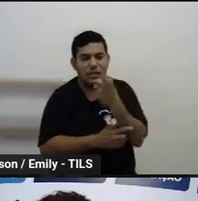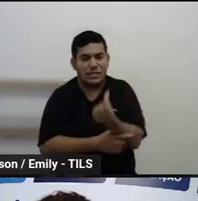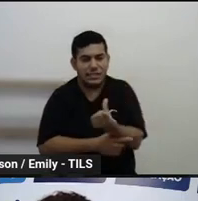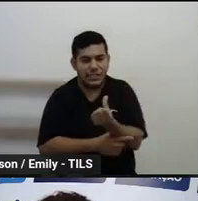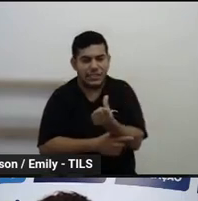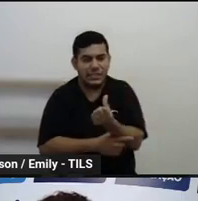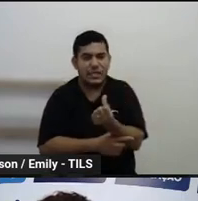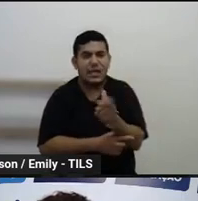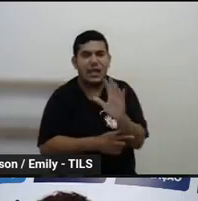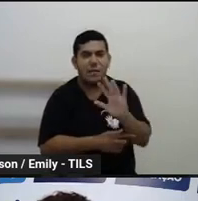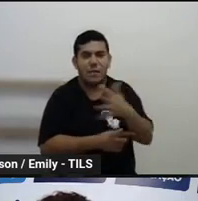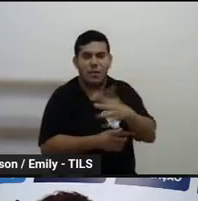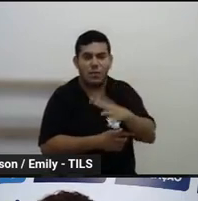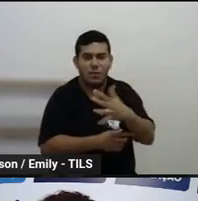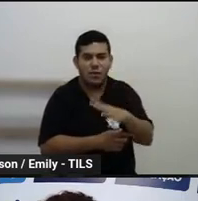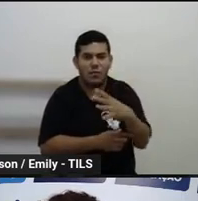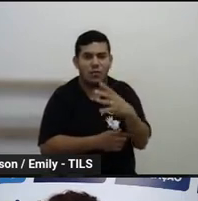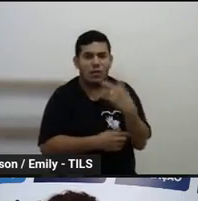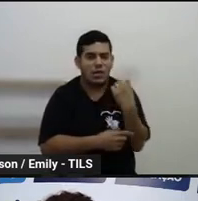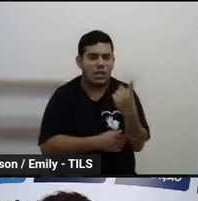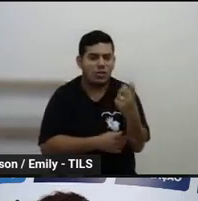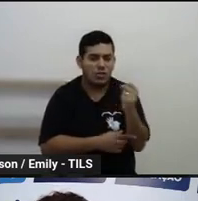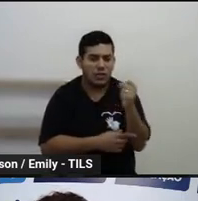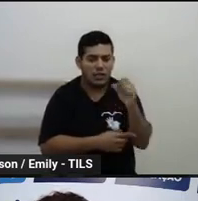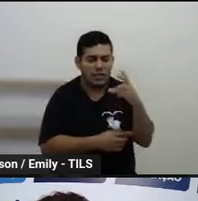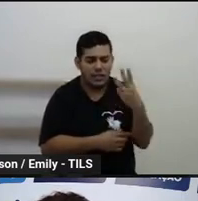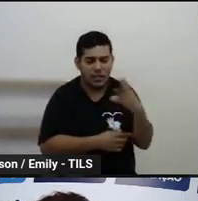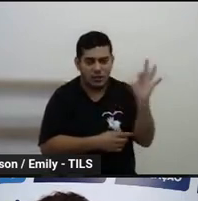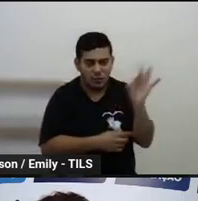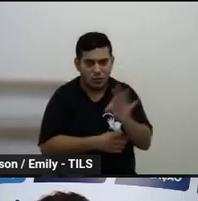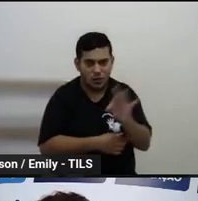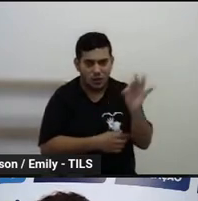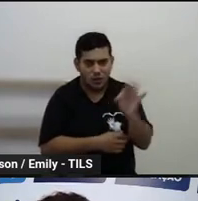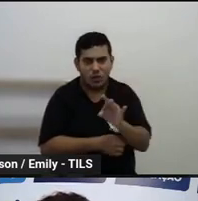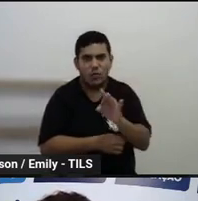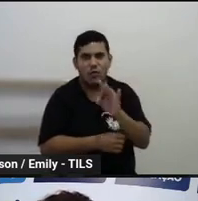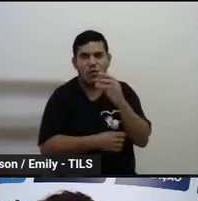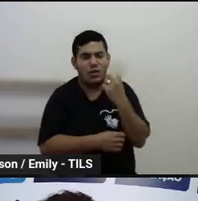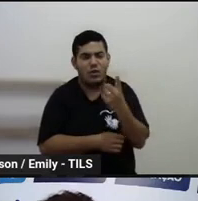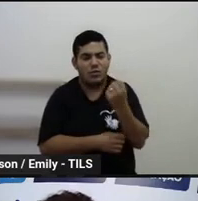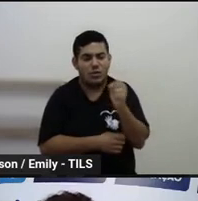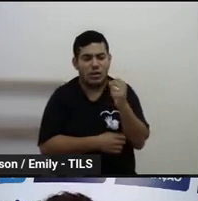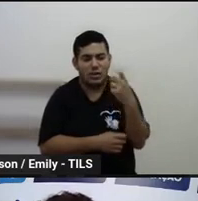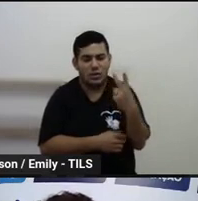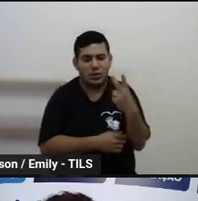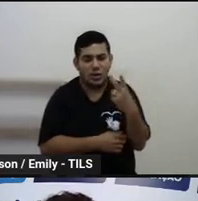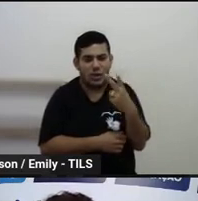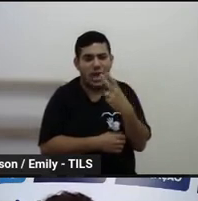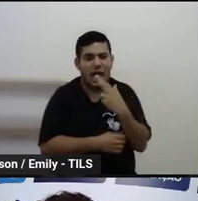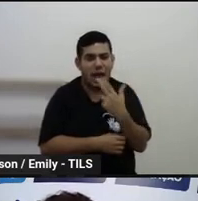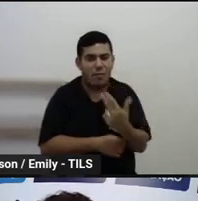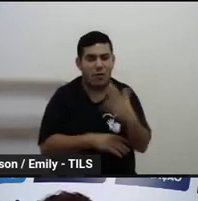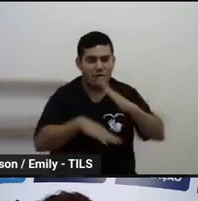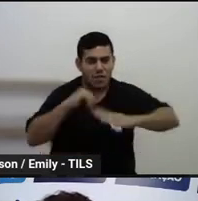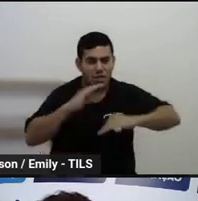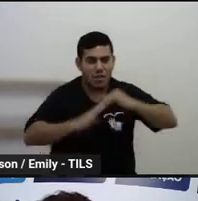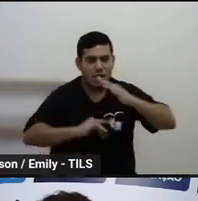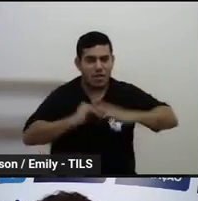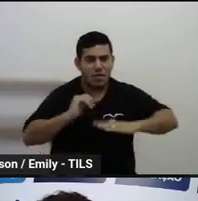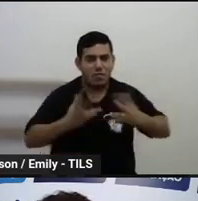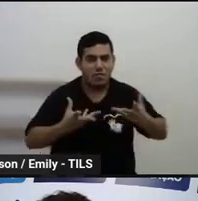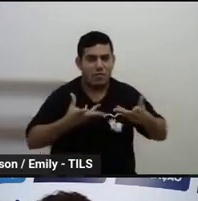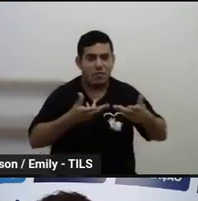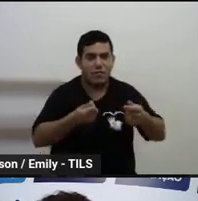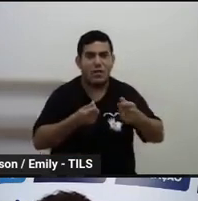Proficiência média em língua portuguesa, 183 em matemática. Matemática 182. E também logo aqui abaixo o